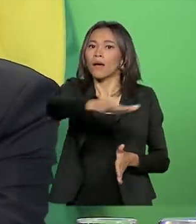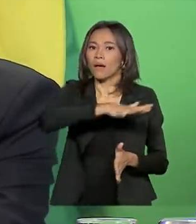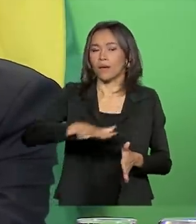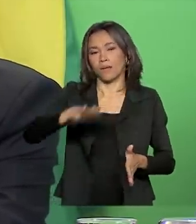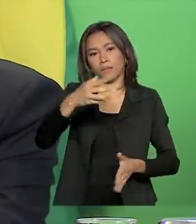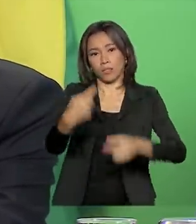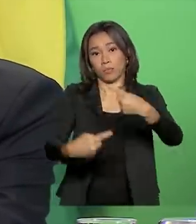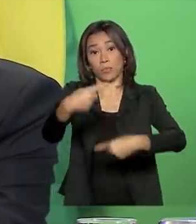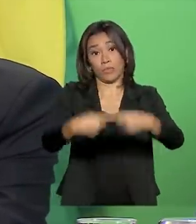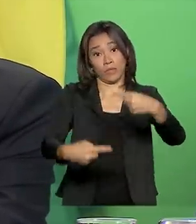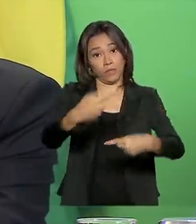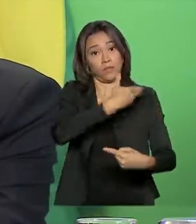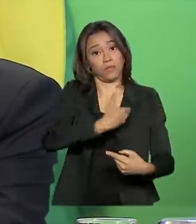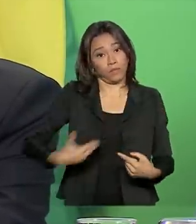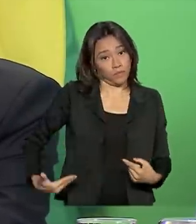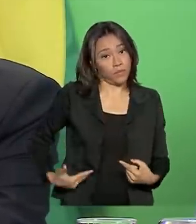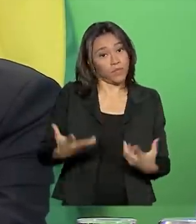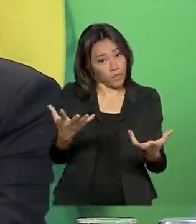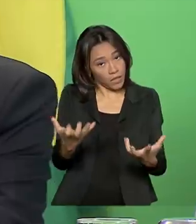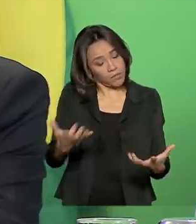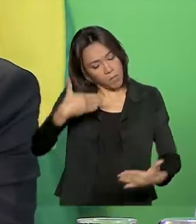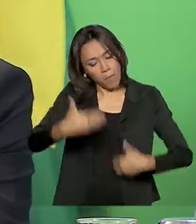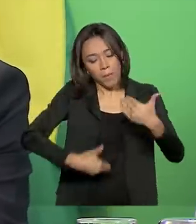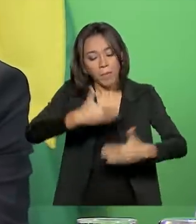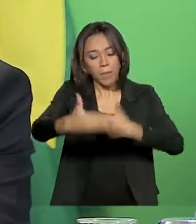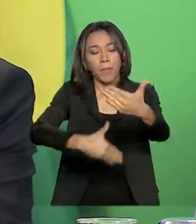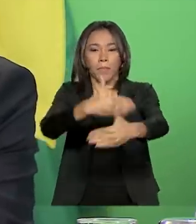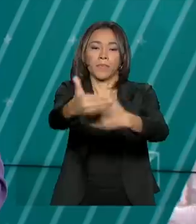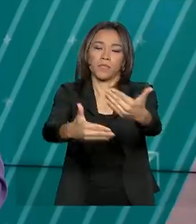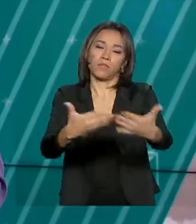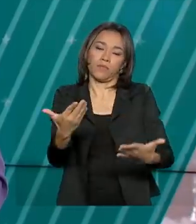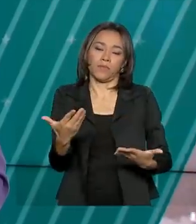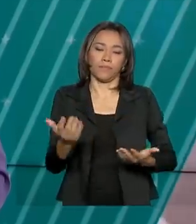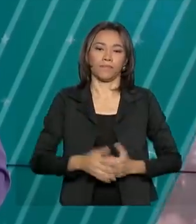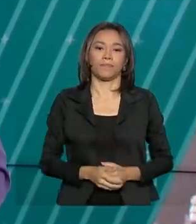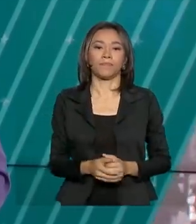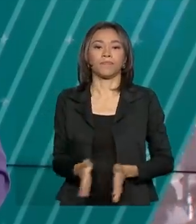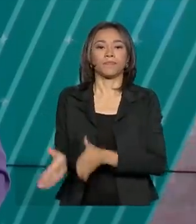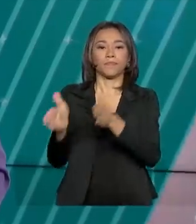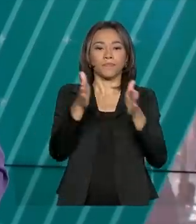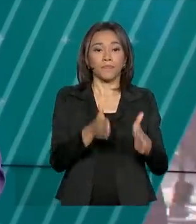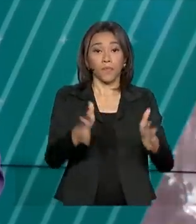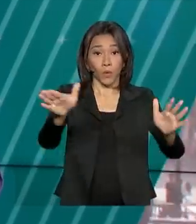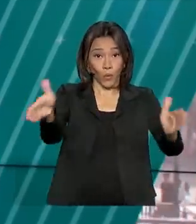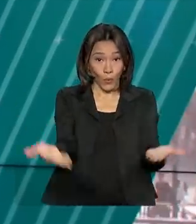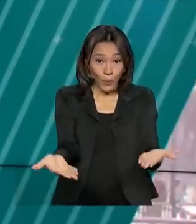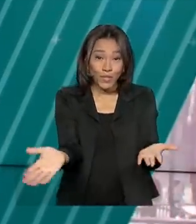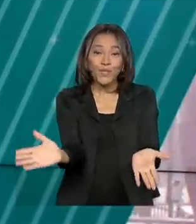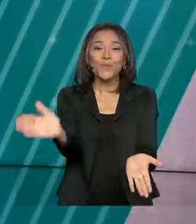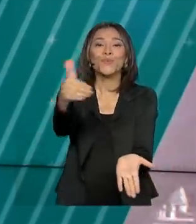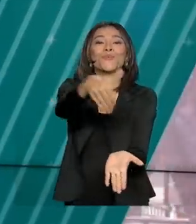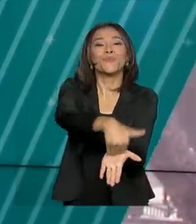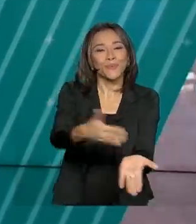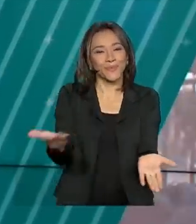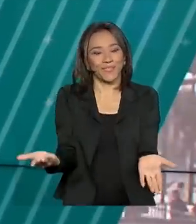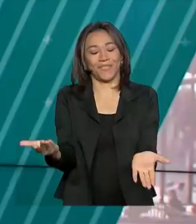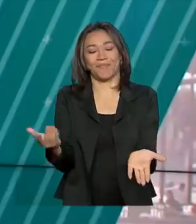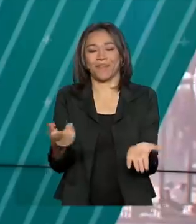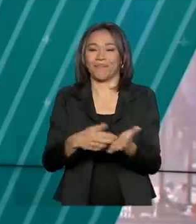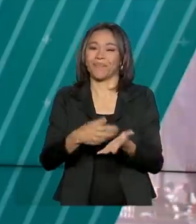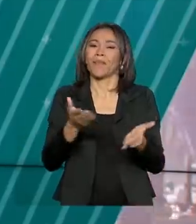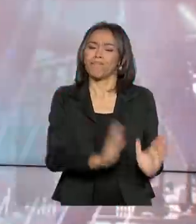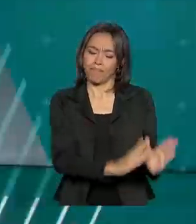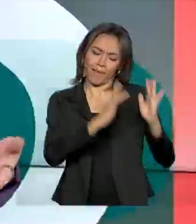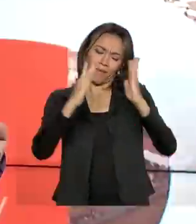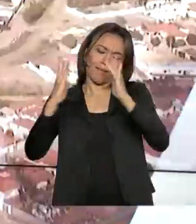queremos desenvolver no âmbito do governo federal. Hoje, na última reportagem da série Brasil